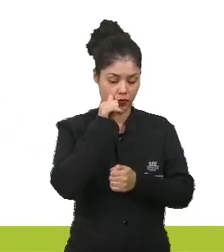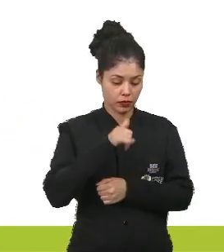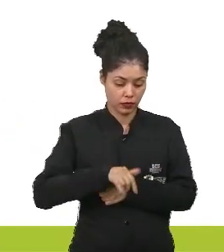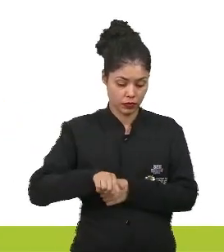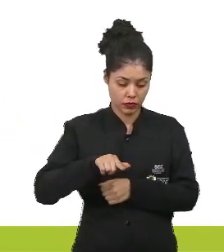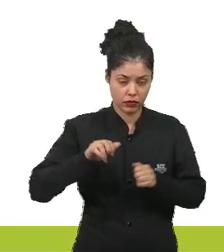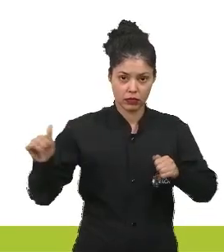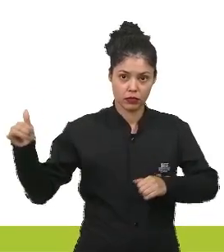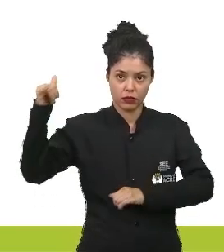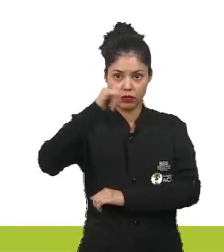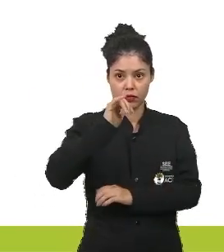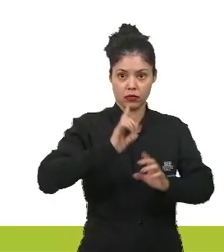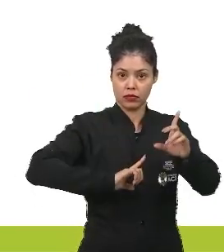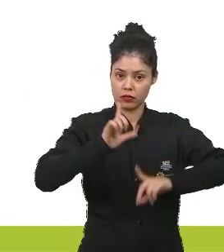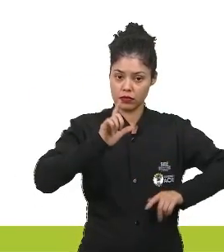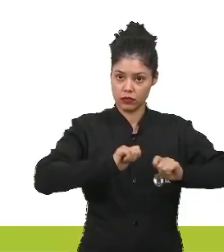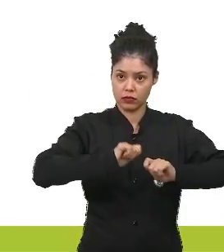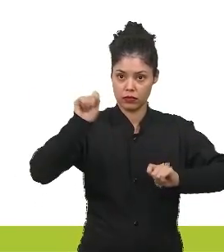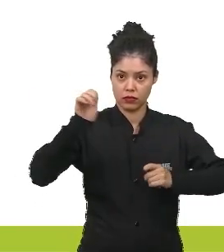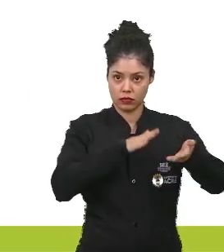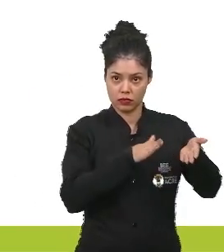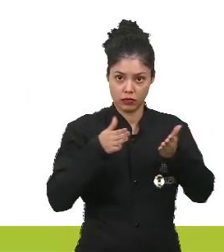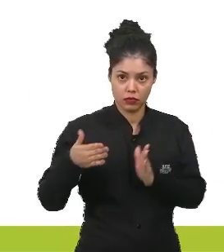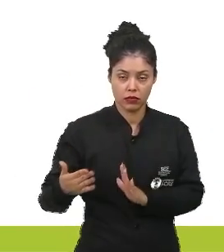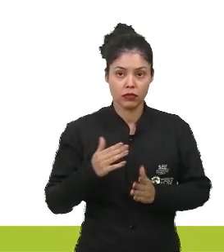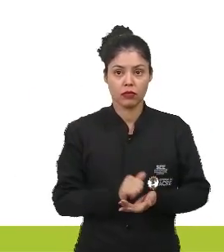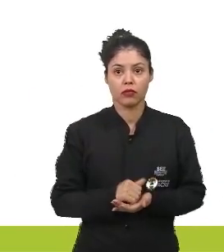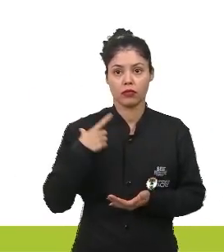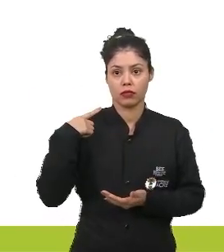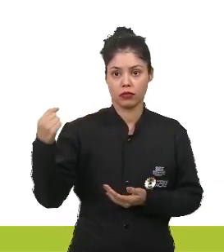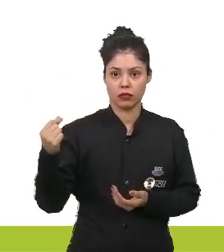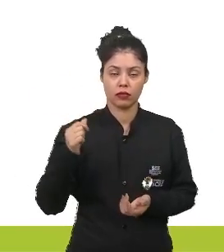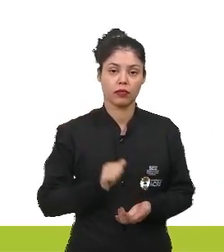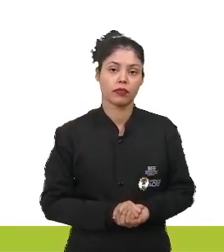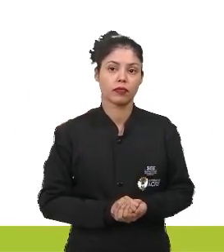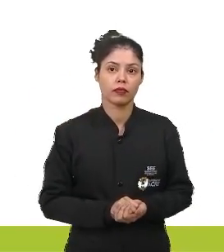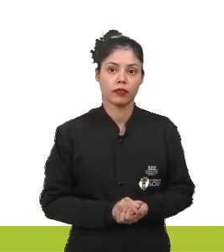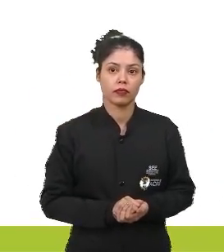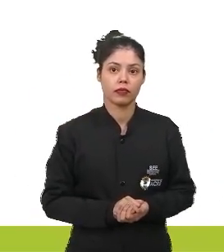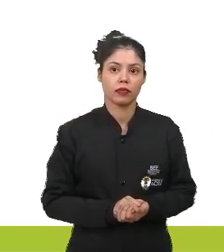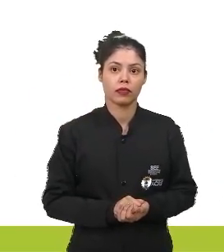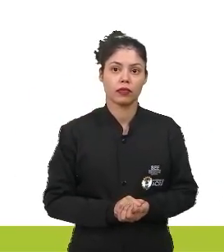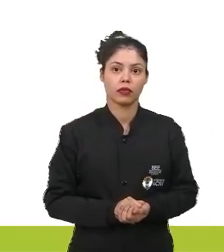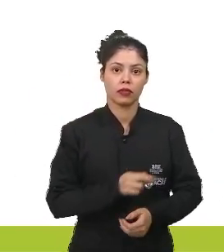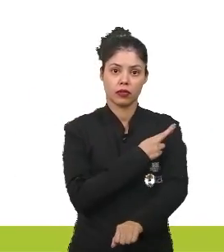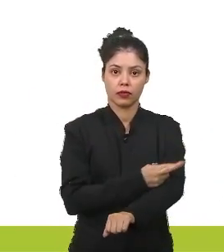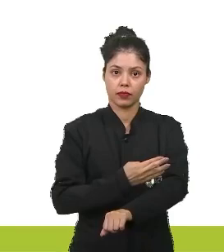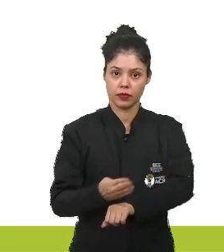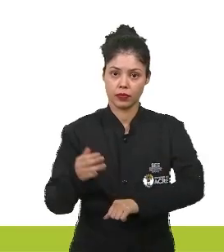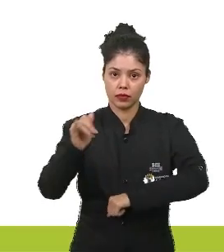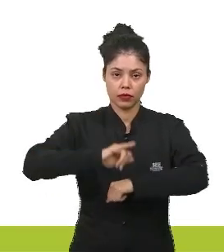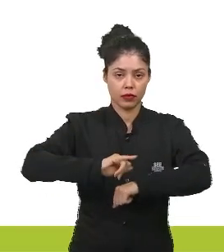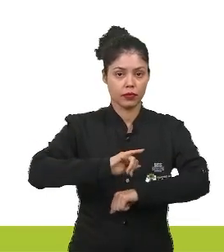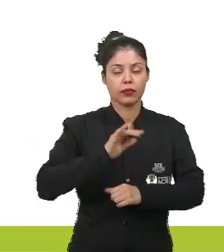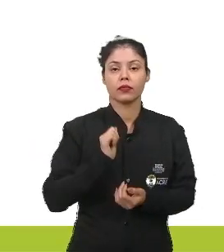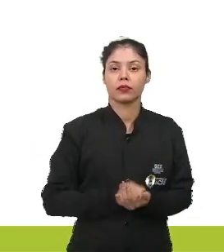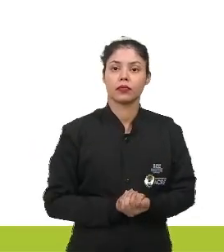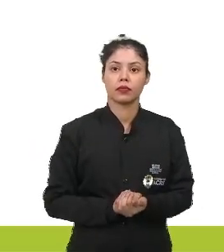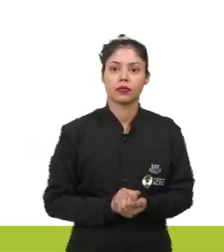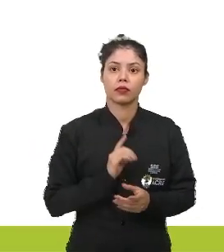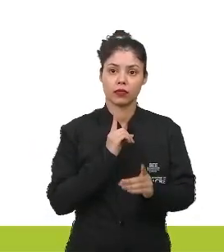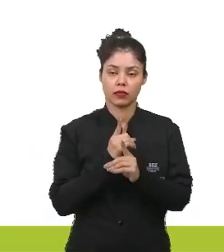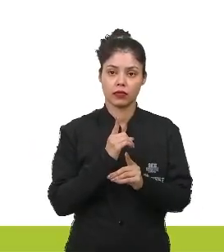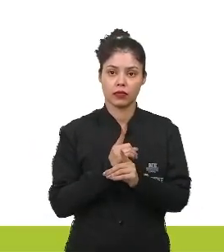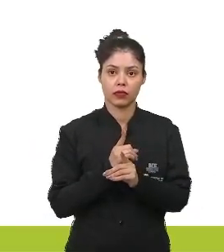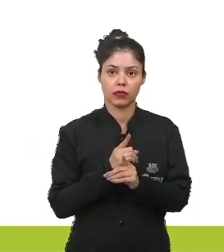do nosso estado do Acre, de parte do nosso estado do Acre. Saindo daqui da capital Rio Branco, a gente encontra,